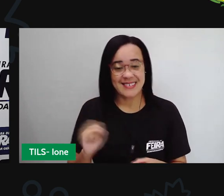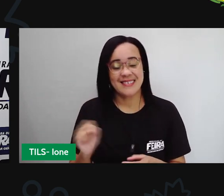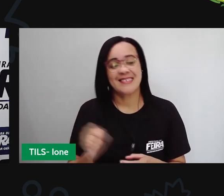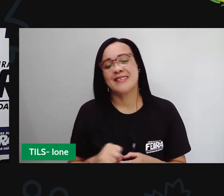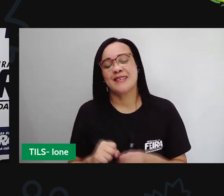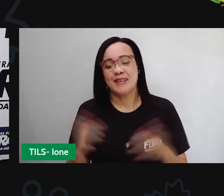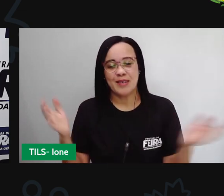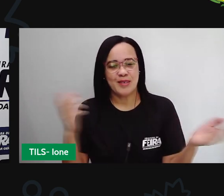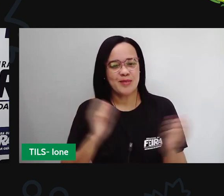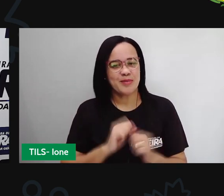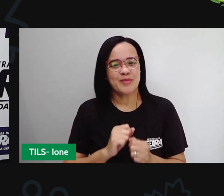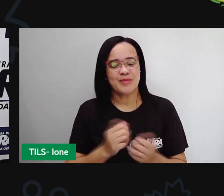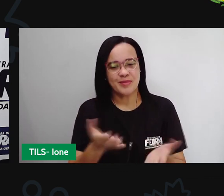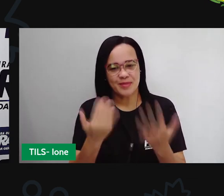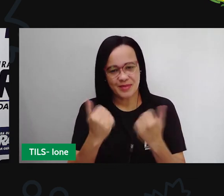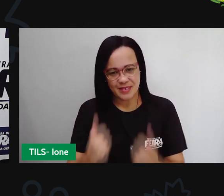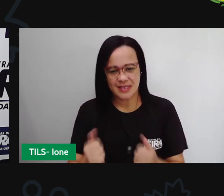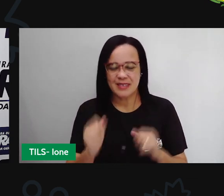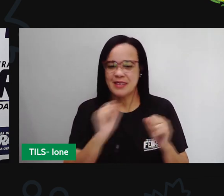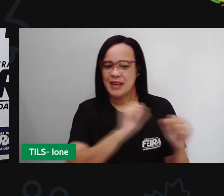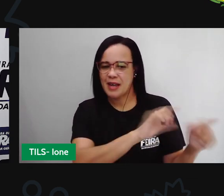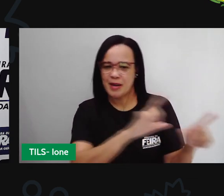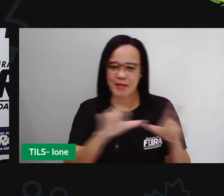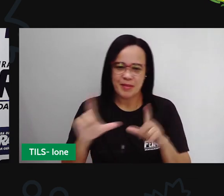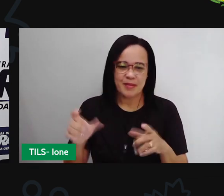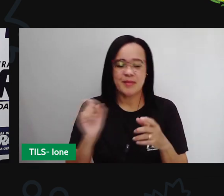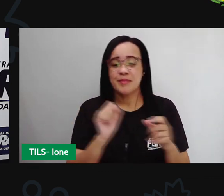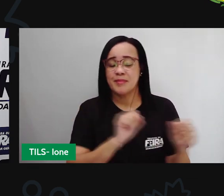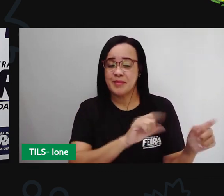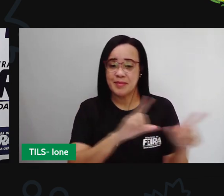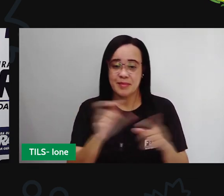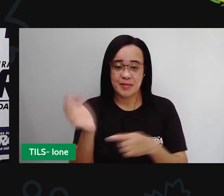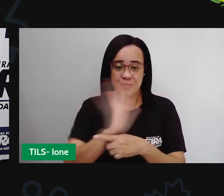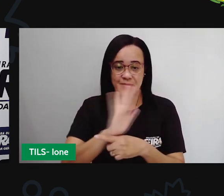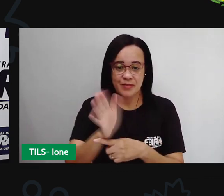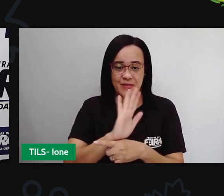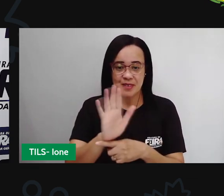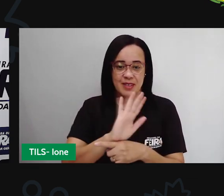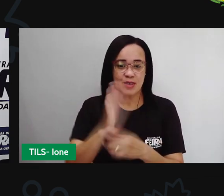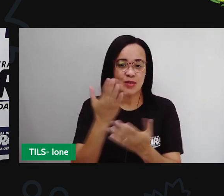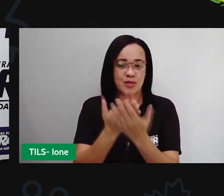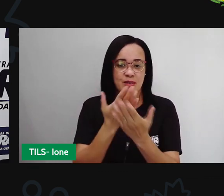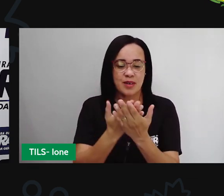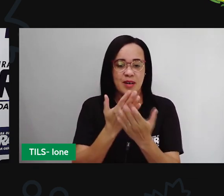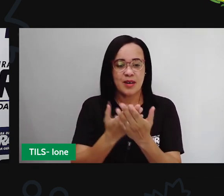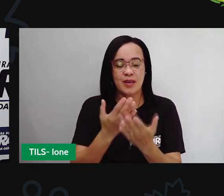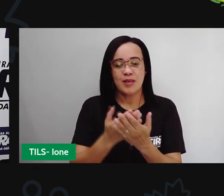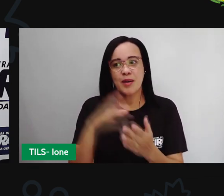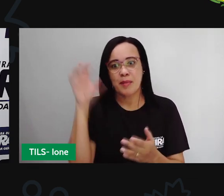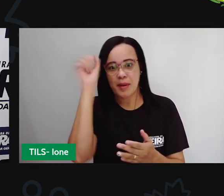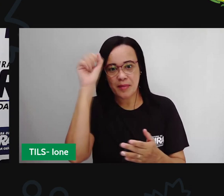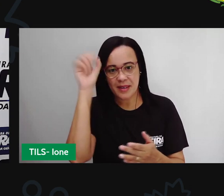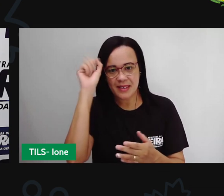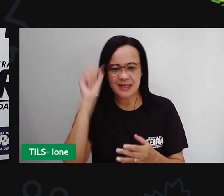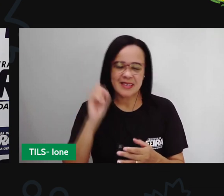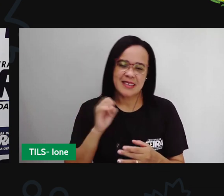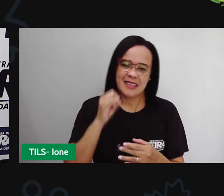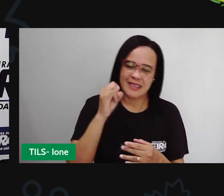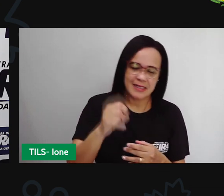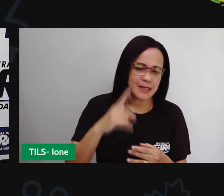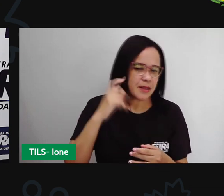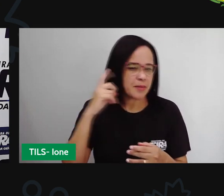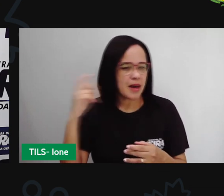aprender, não é? Se preparem aí, se tiver um lugar com barulho, né? Vão para um lugar com mais silêncio, mais